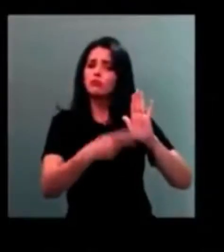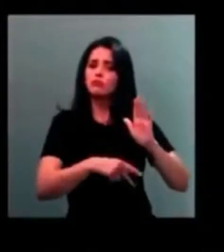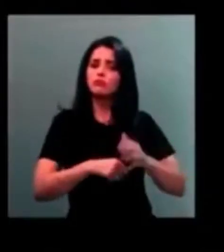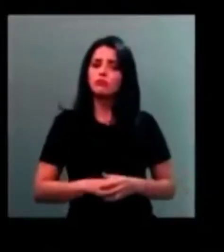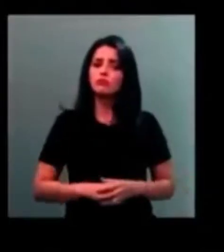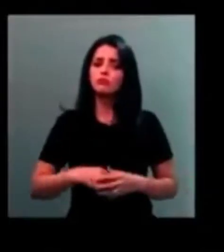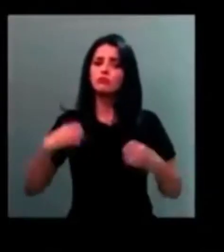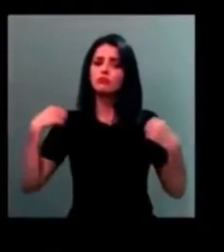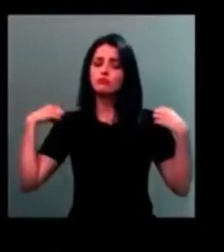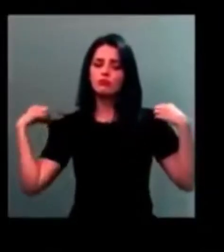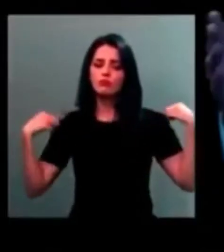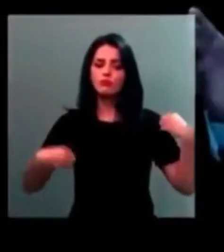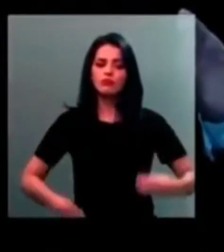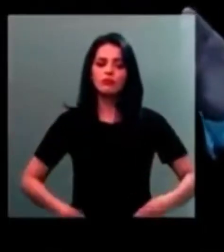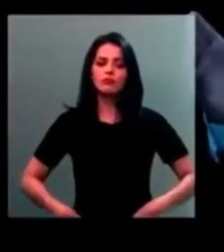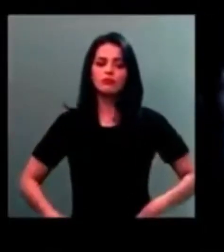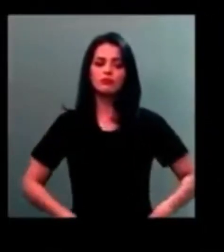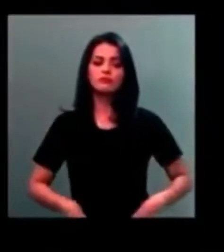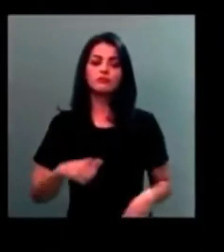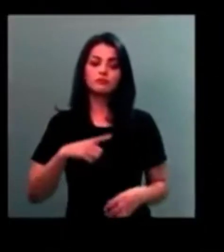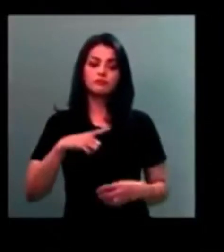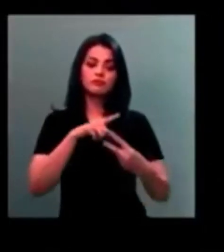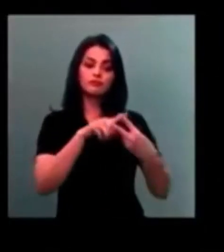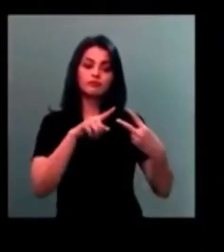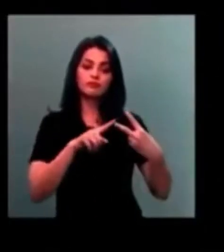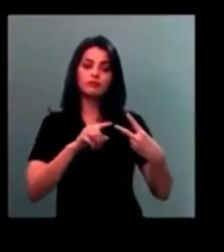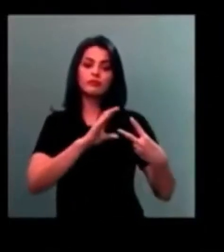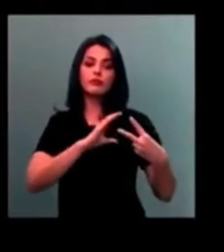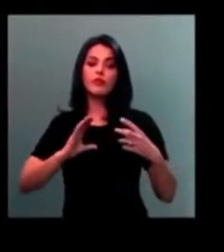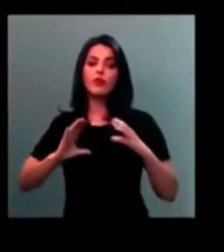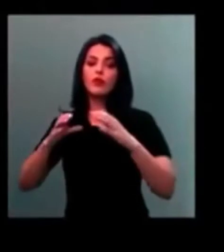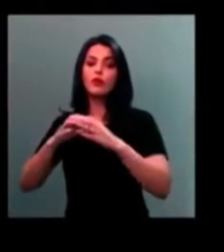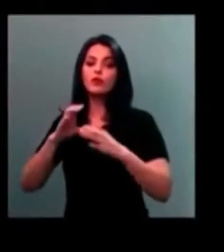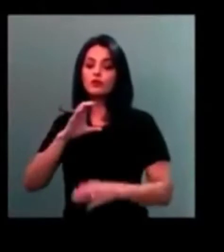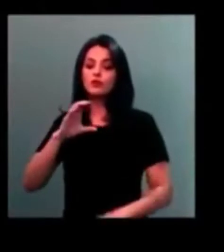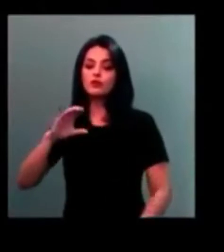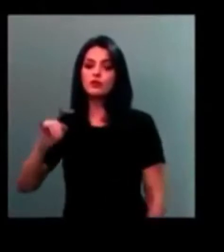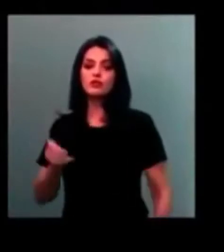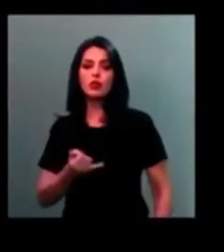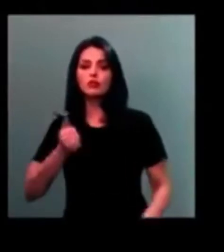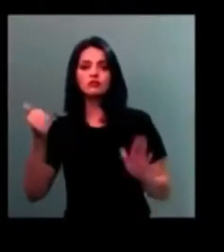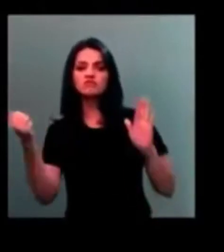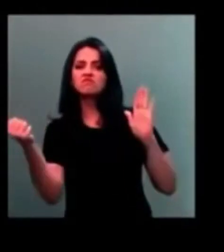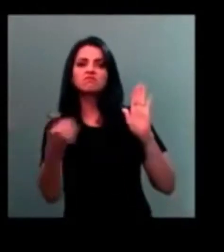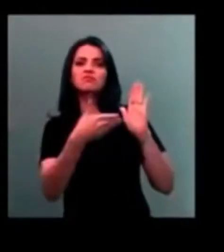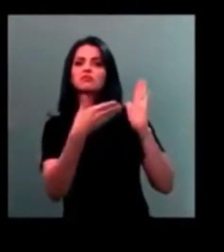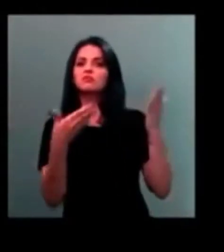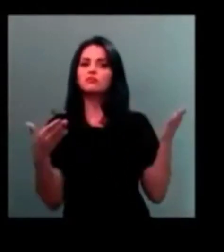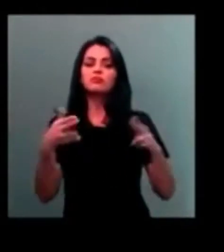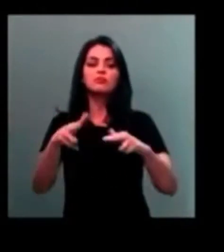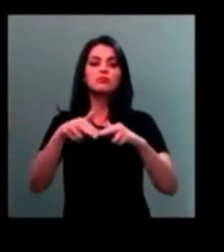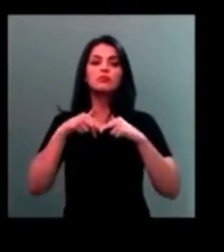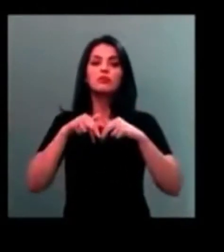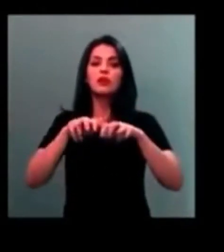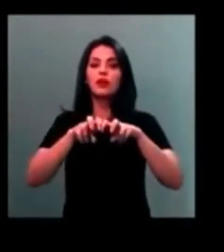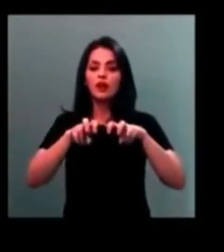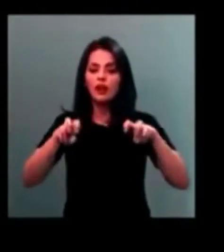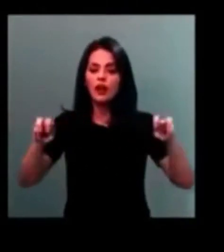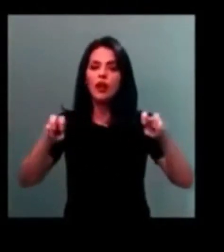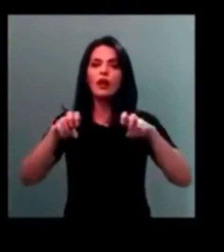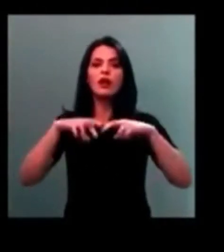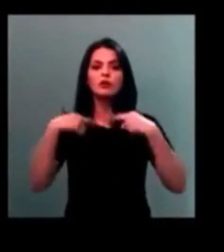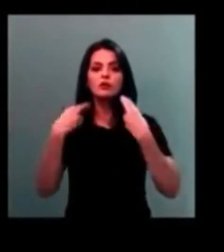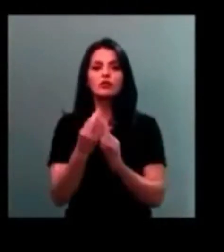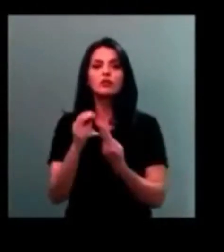Dispositivos descumpridos pela Comissão de Constituição e Justiça no caso da audiência ao